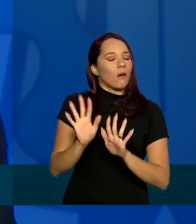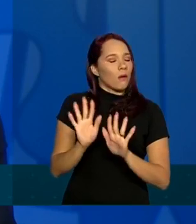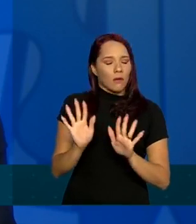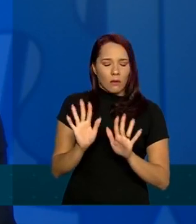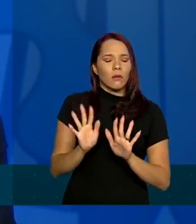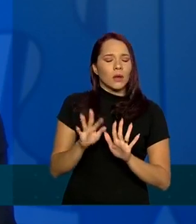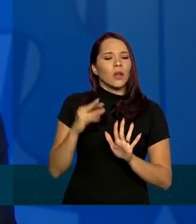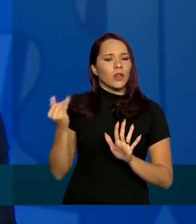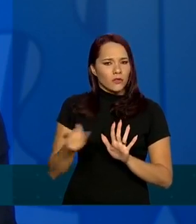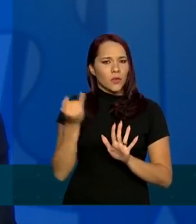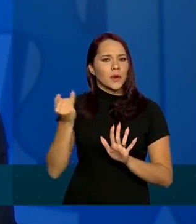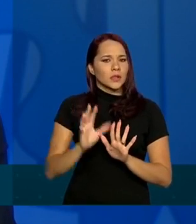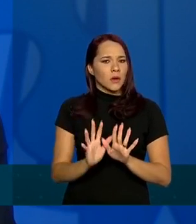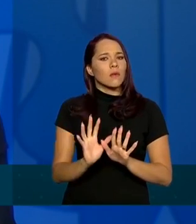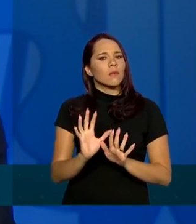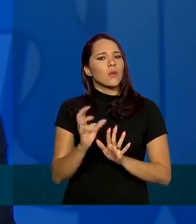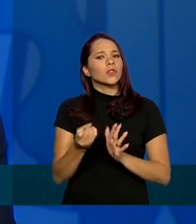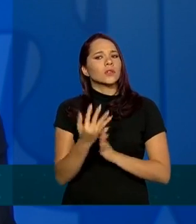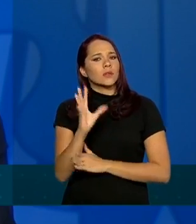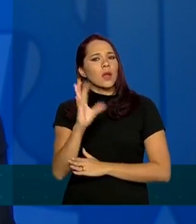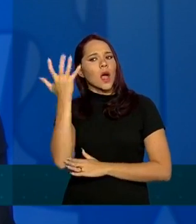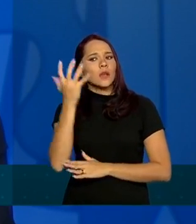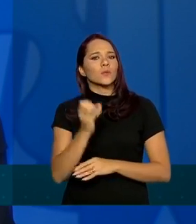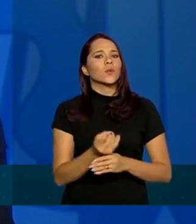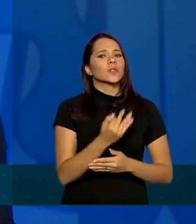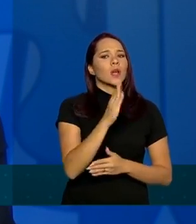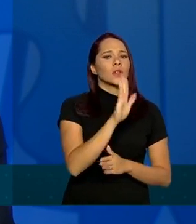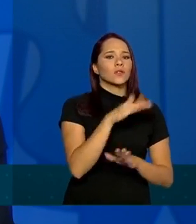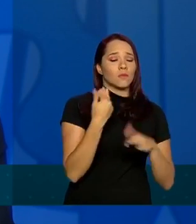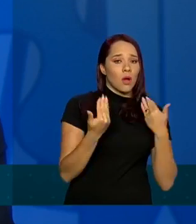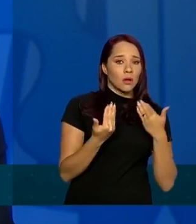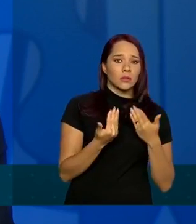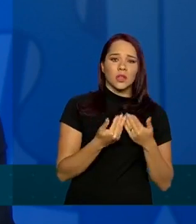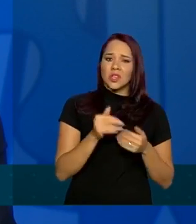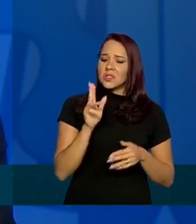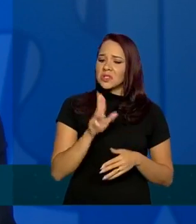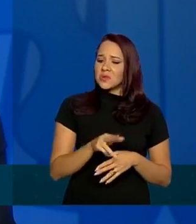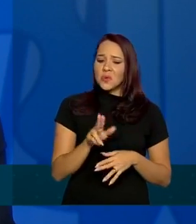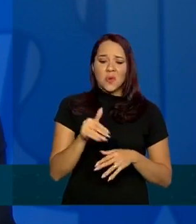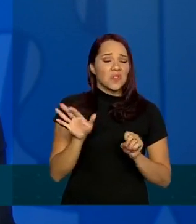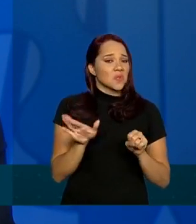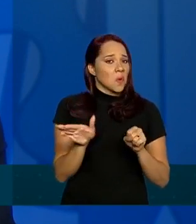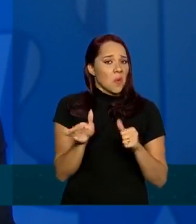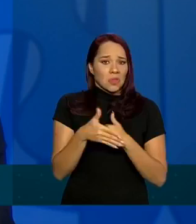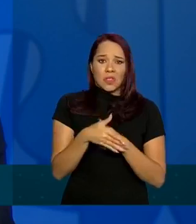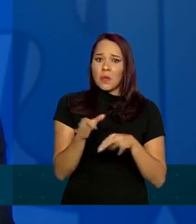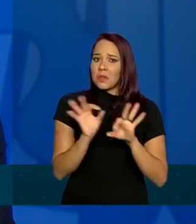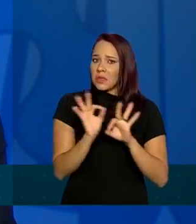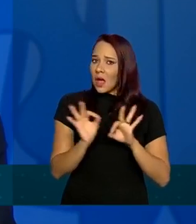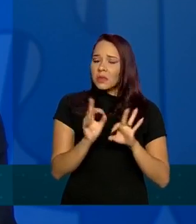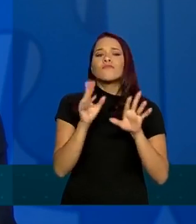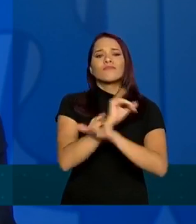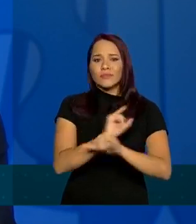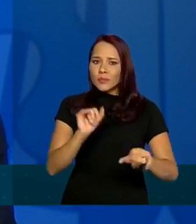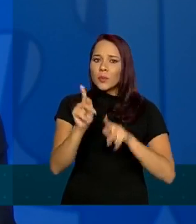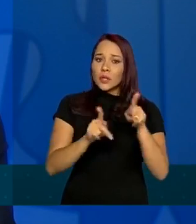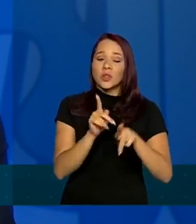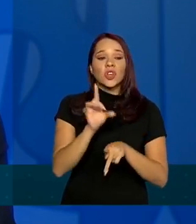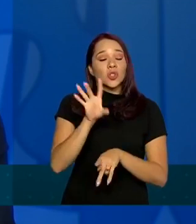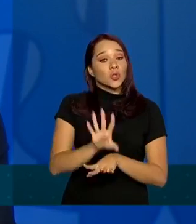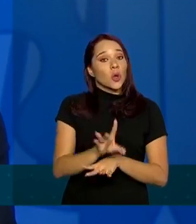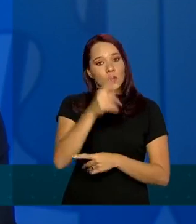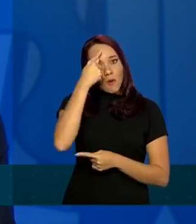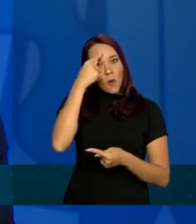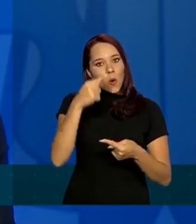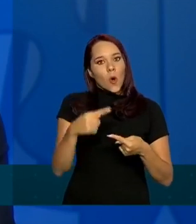tanto de casos e óbitos e a gente nunca se furtou em estar informando isso para toda a população brasileira somente eu não